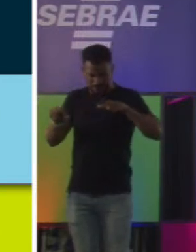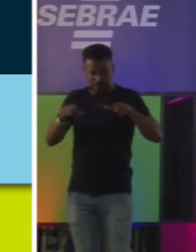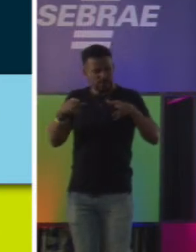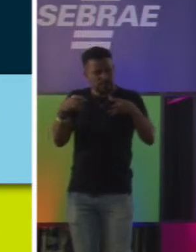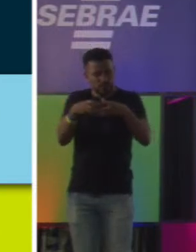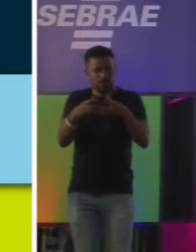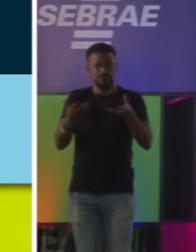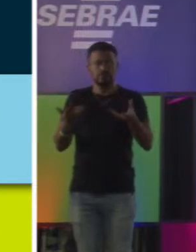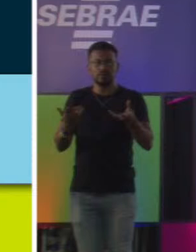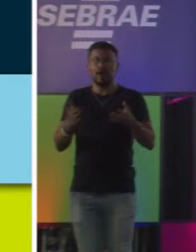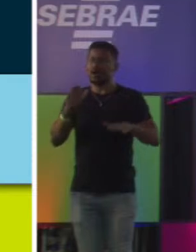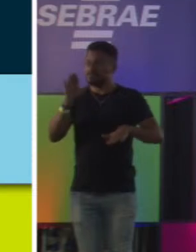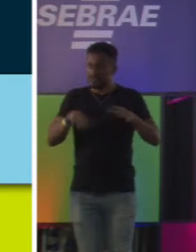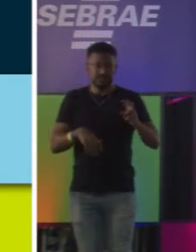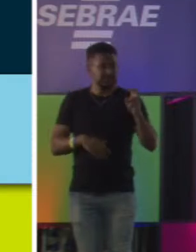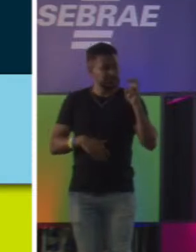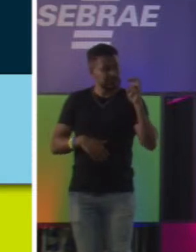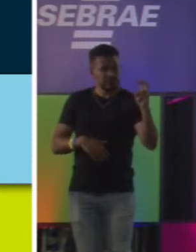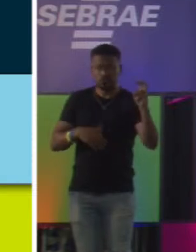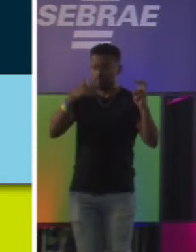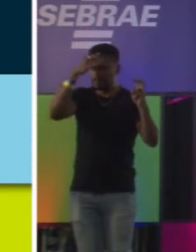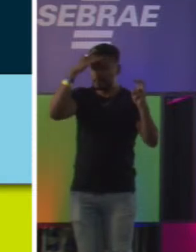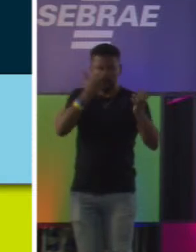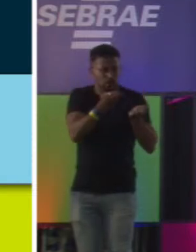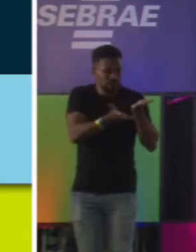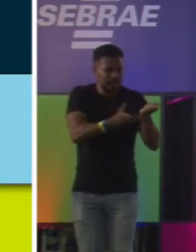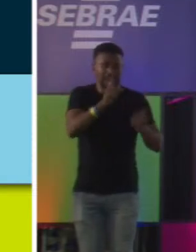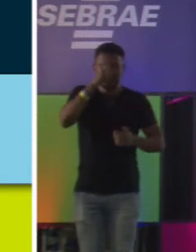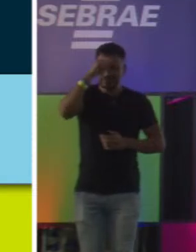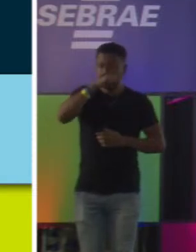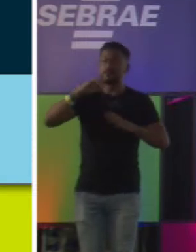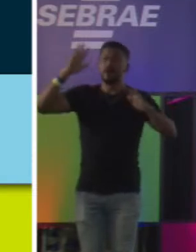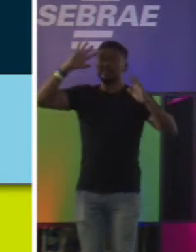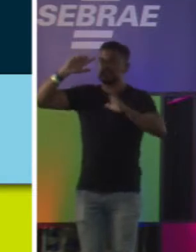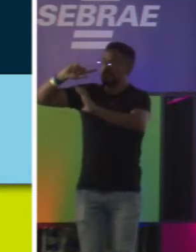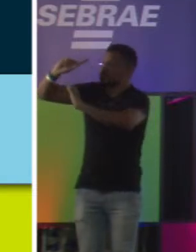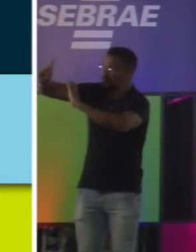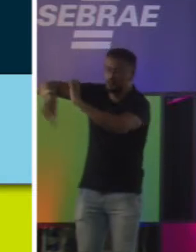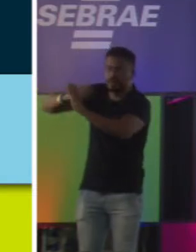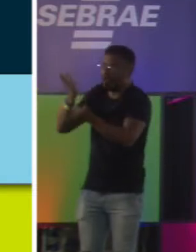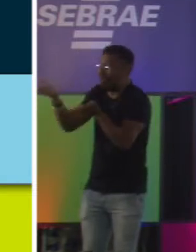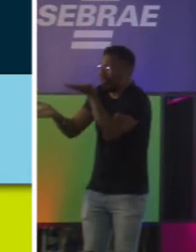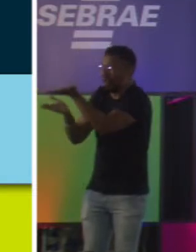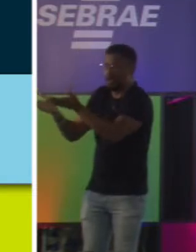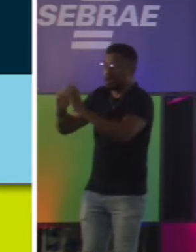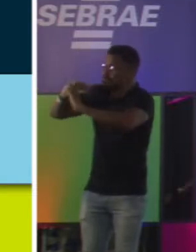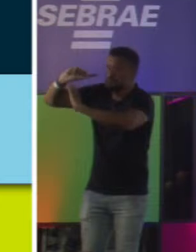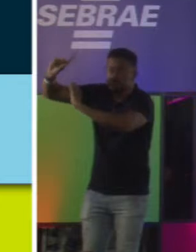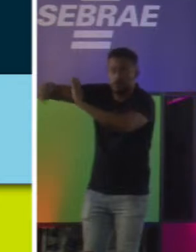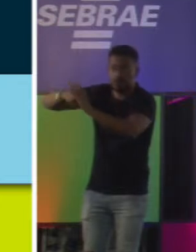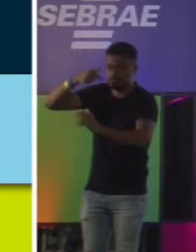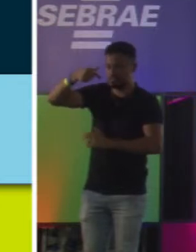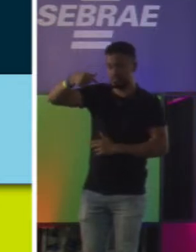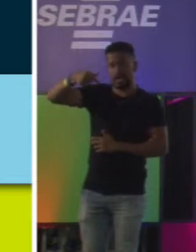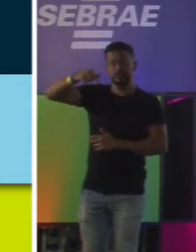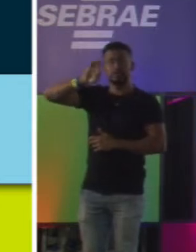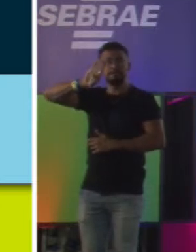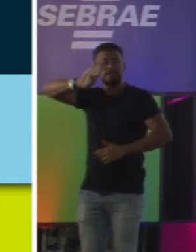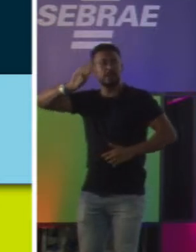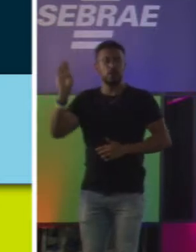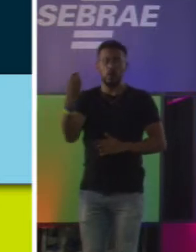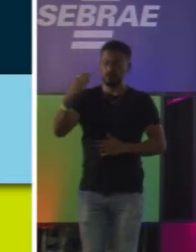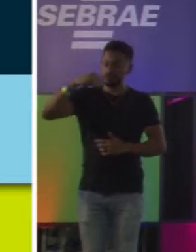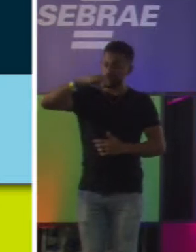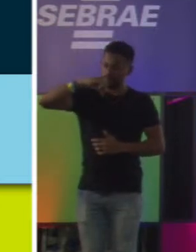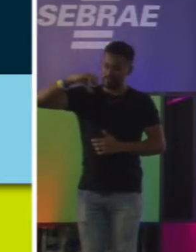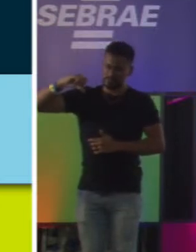Lidar com cinco pessoas é um inferno. Imagina lidar com todo mundo. Em todo mundo hoje, são sete bilhões, 999 milhões,